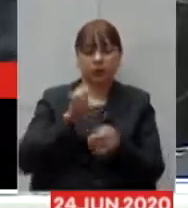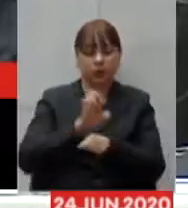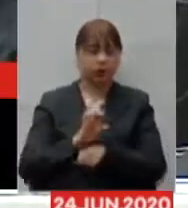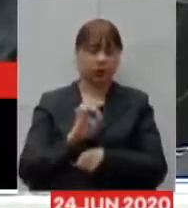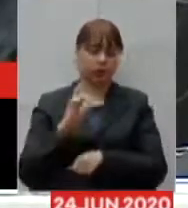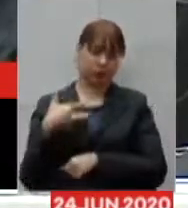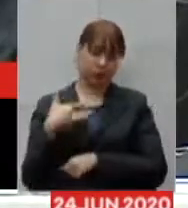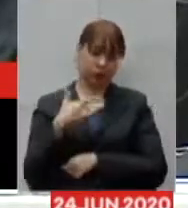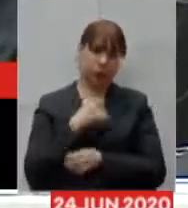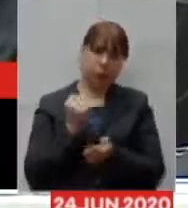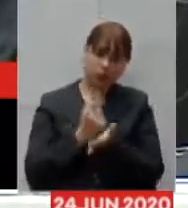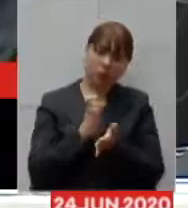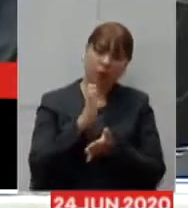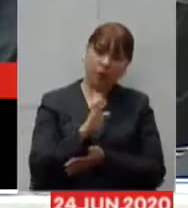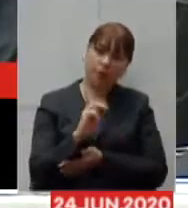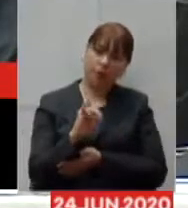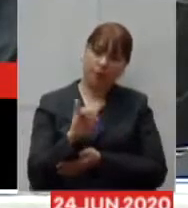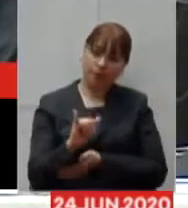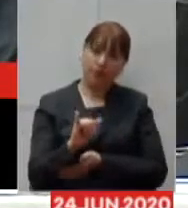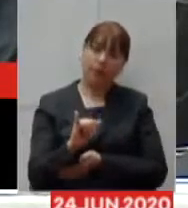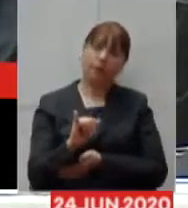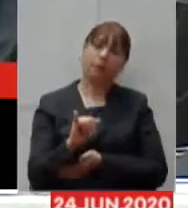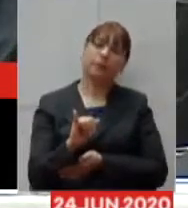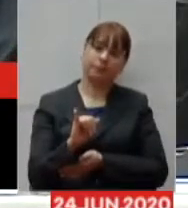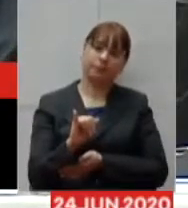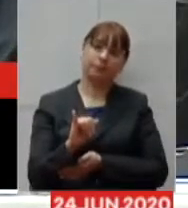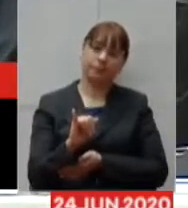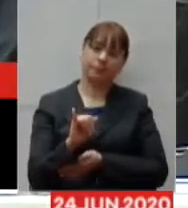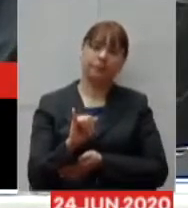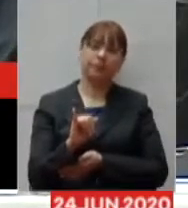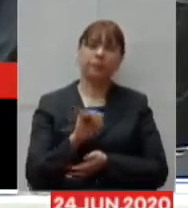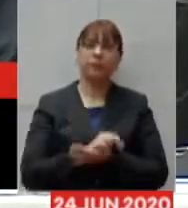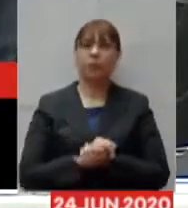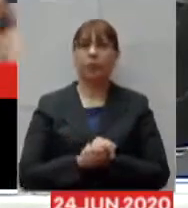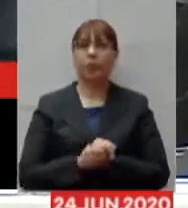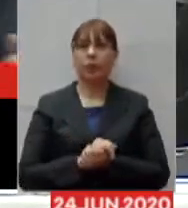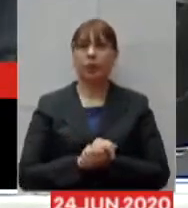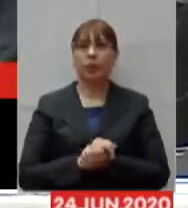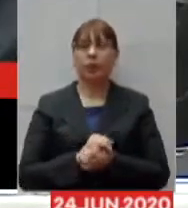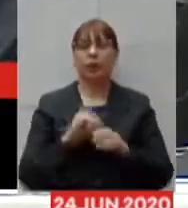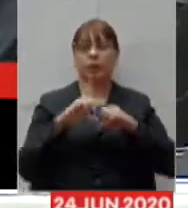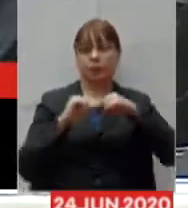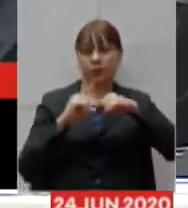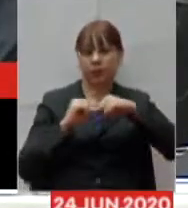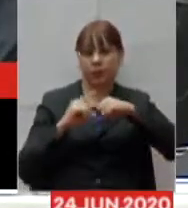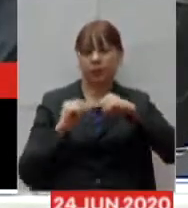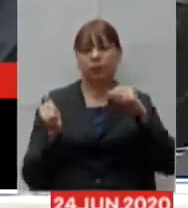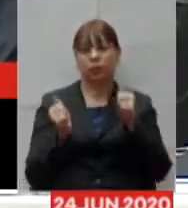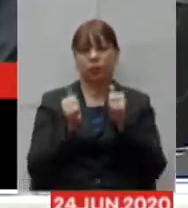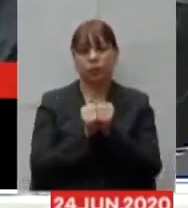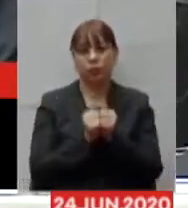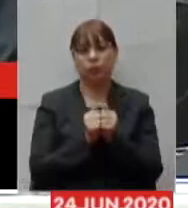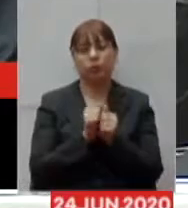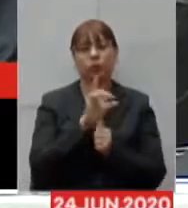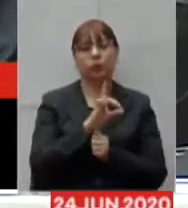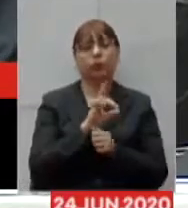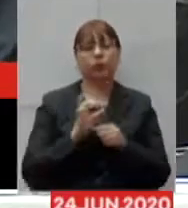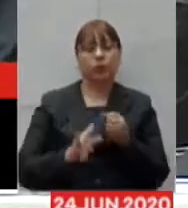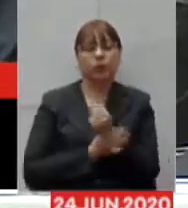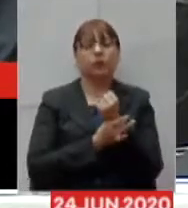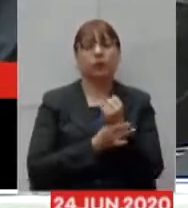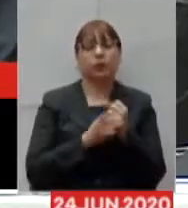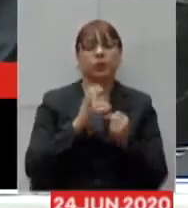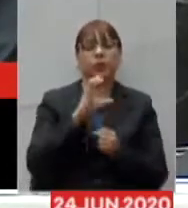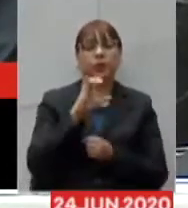EPIs para ter um estoque regulador a CEPLAG junto com a Defesa Civil fez o plano